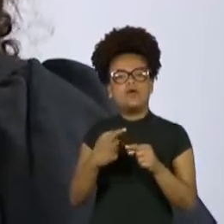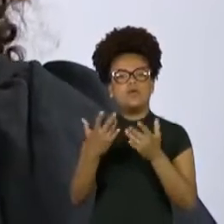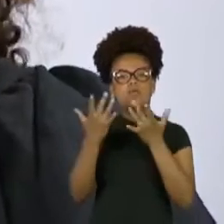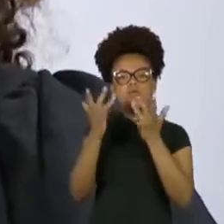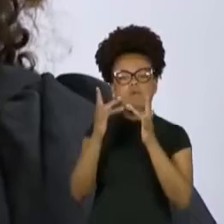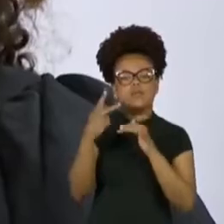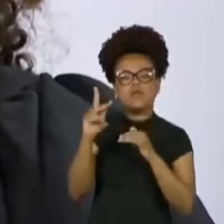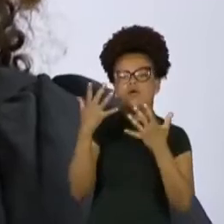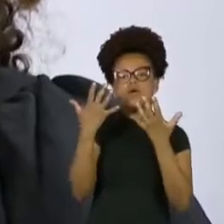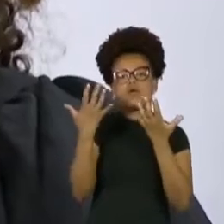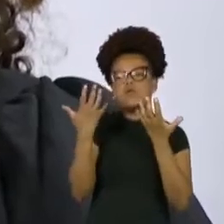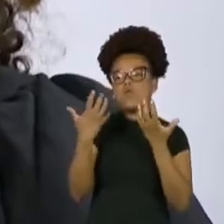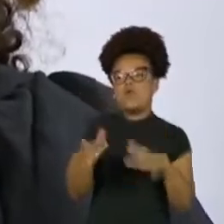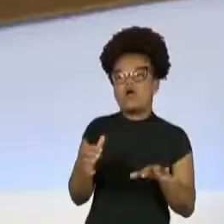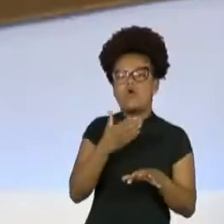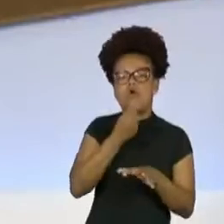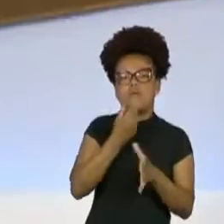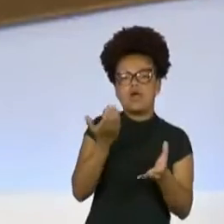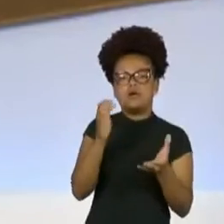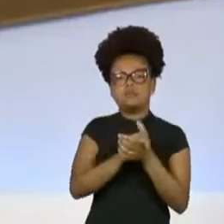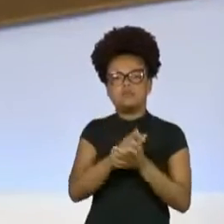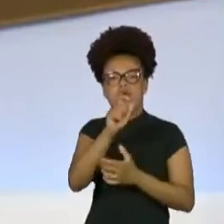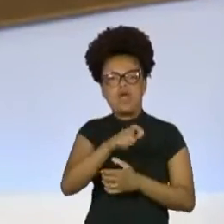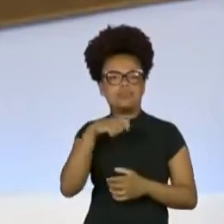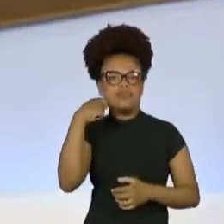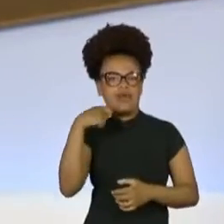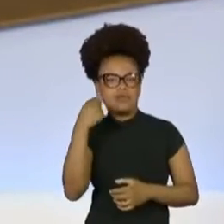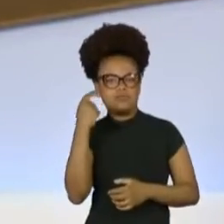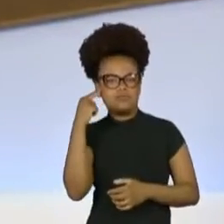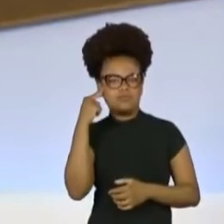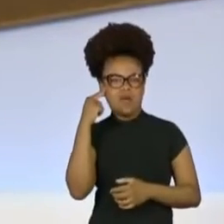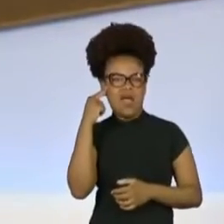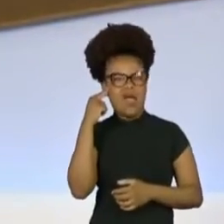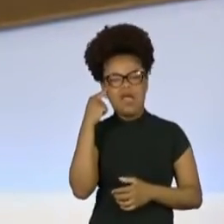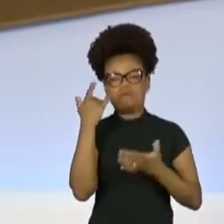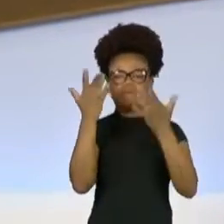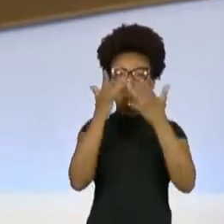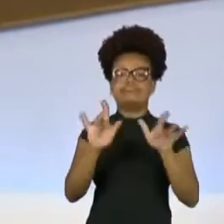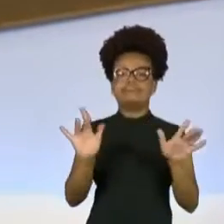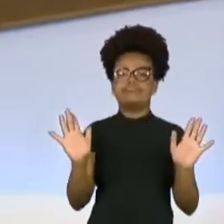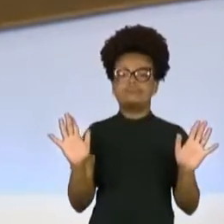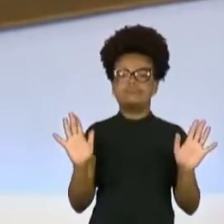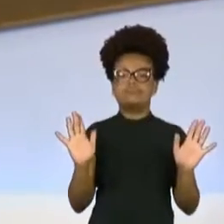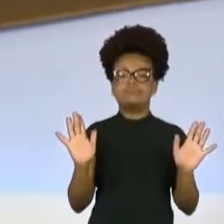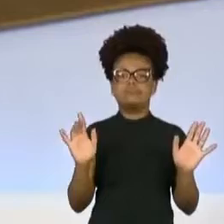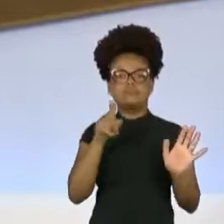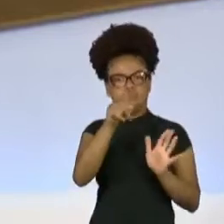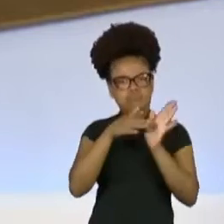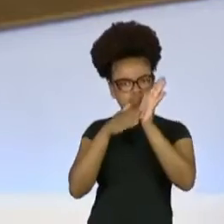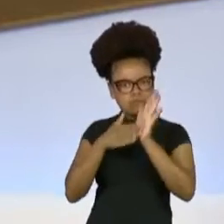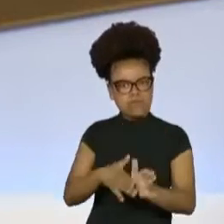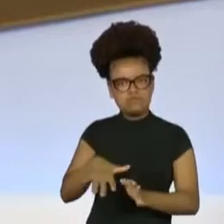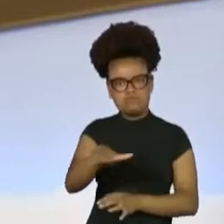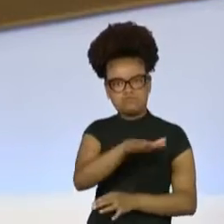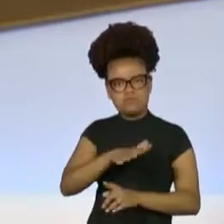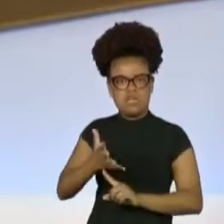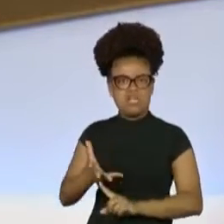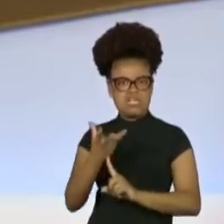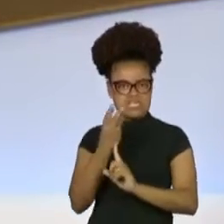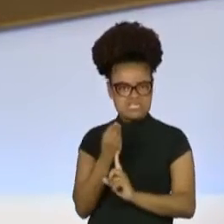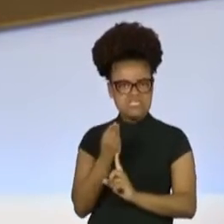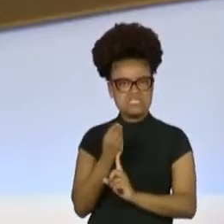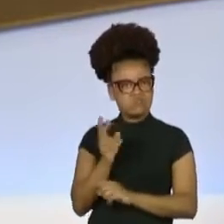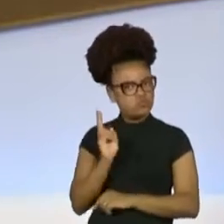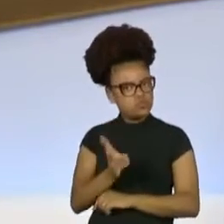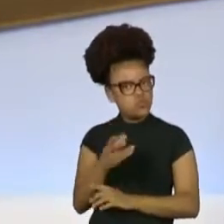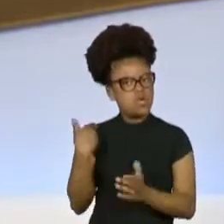partir dali que você decidiu que era essa mesma carreira que você iria seguir, iria levar adiante. E hoje em dia